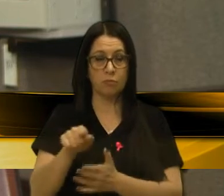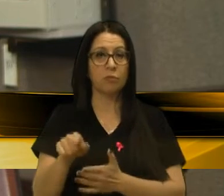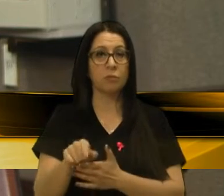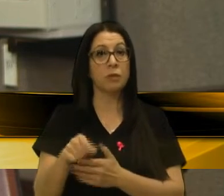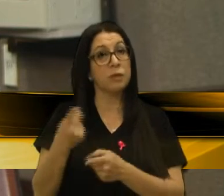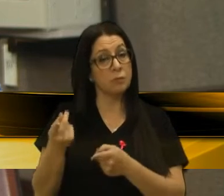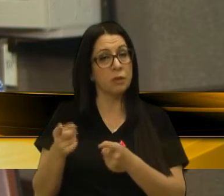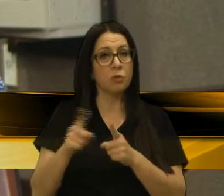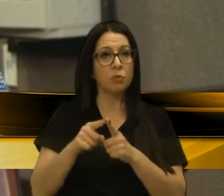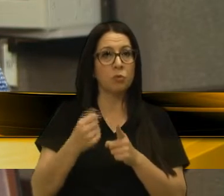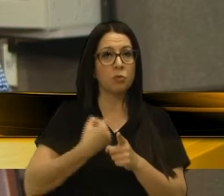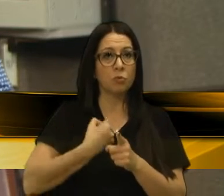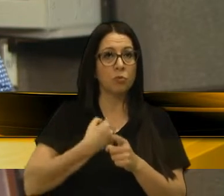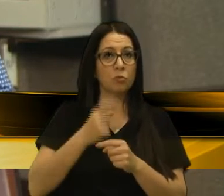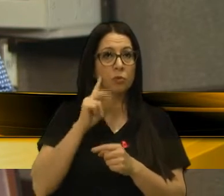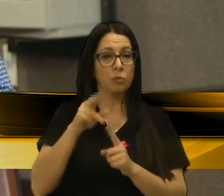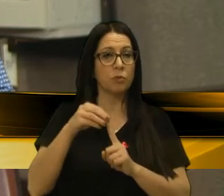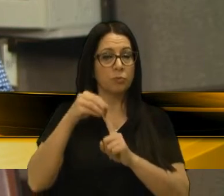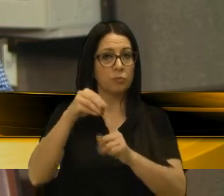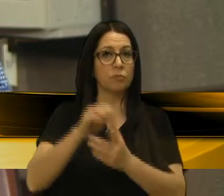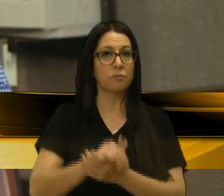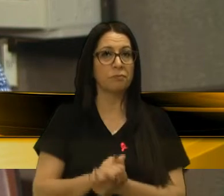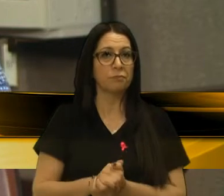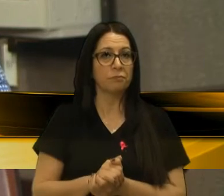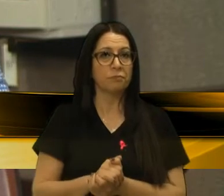Porém, outro dado que a gente tem que destacar,